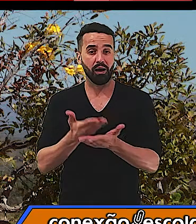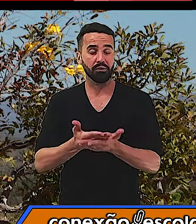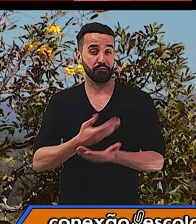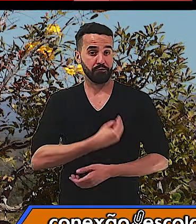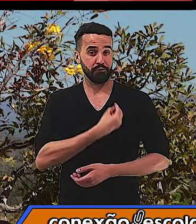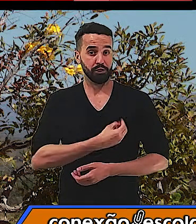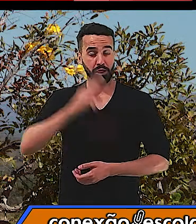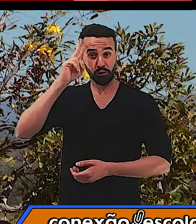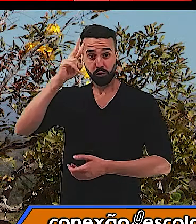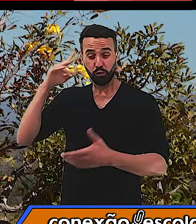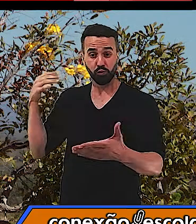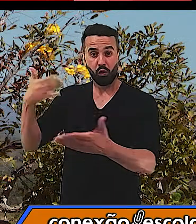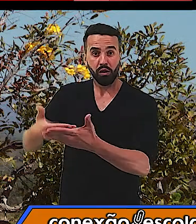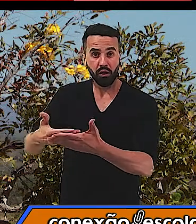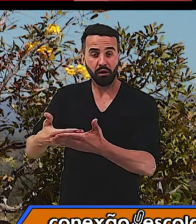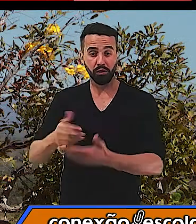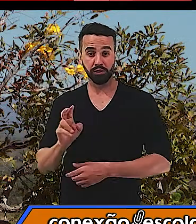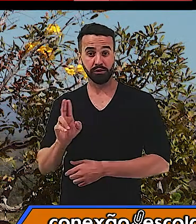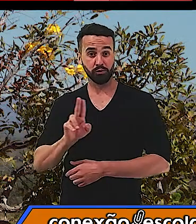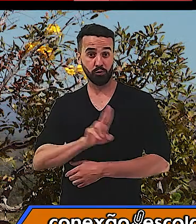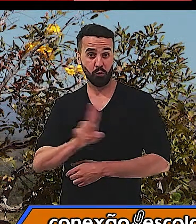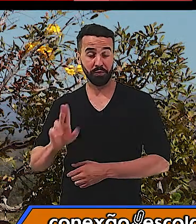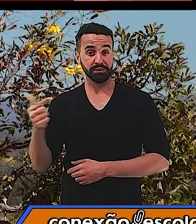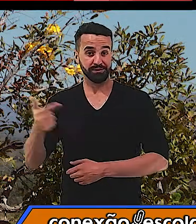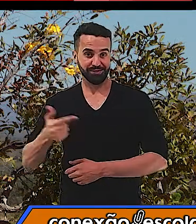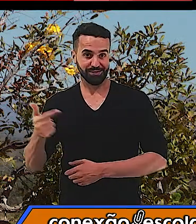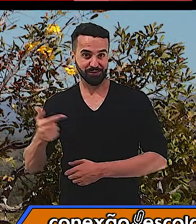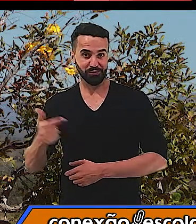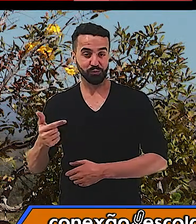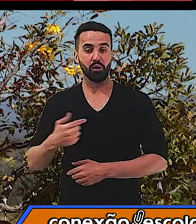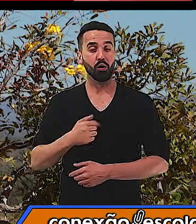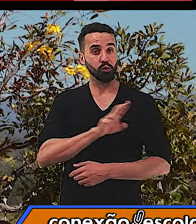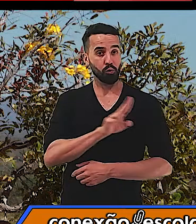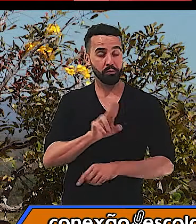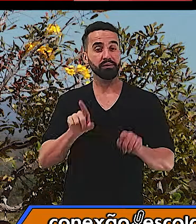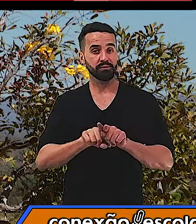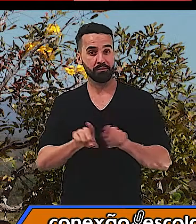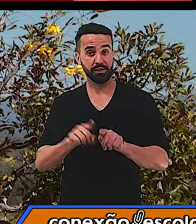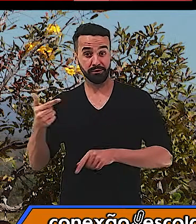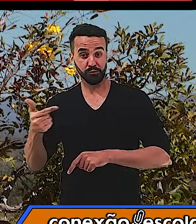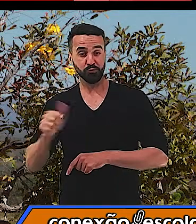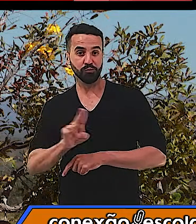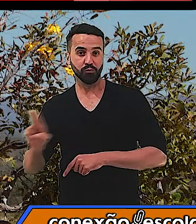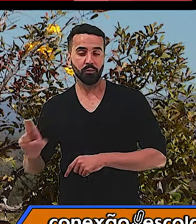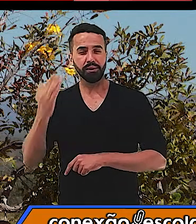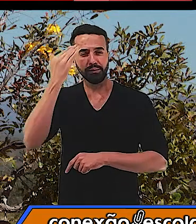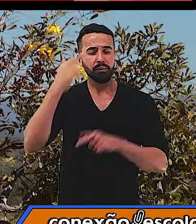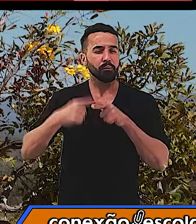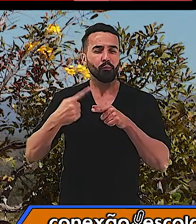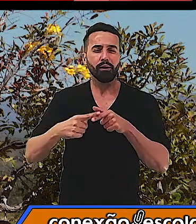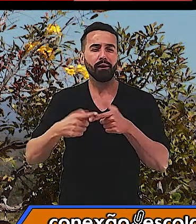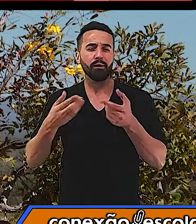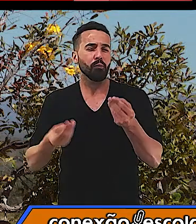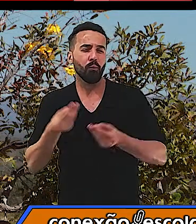sobrenome, não só do nome, mas do seu sobrenome. Nós vamos entender de onde vem, porquê, tudo